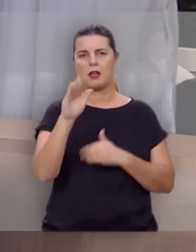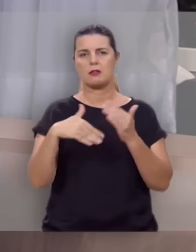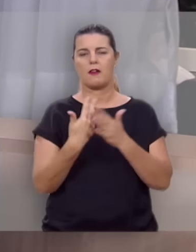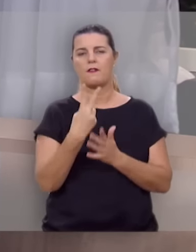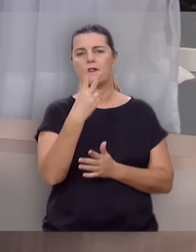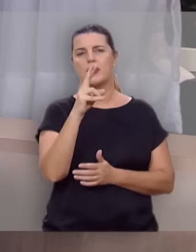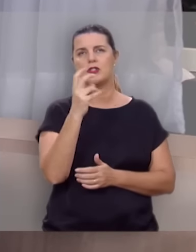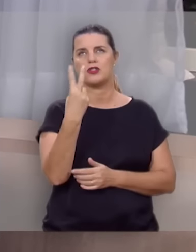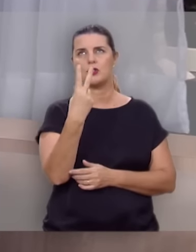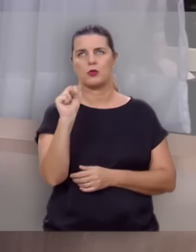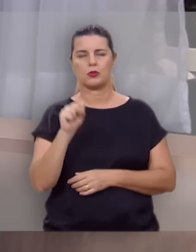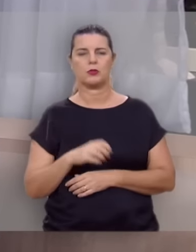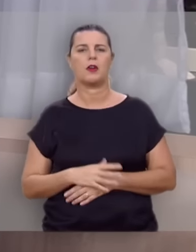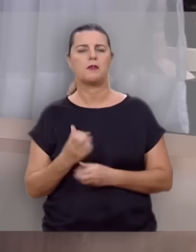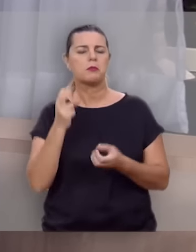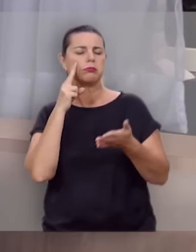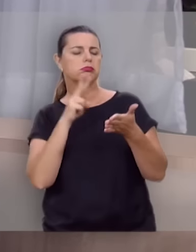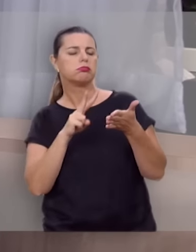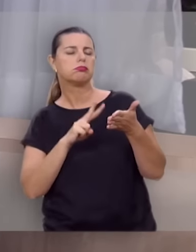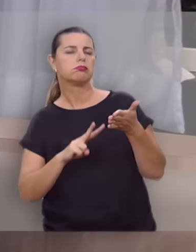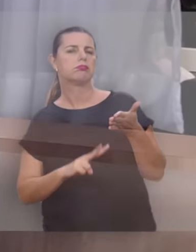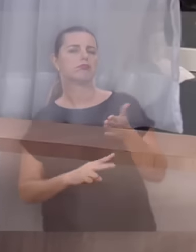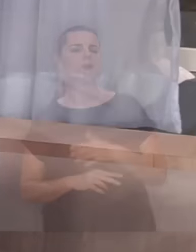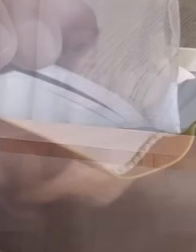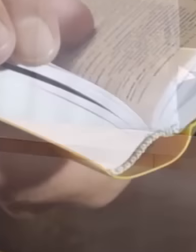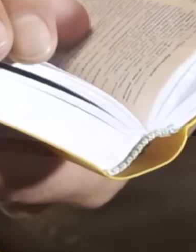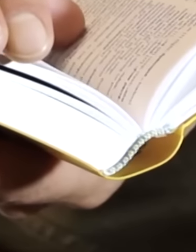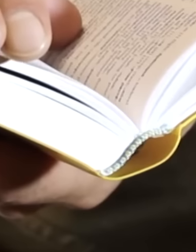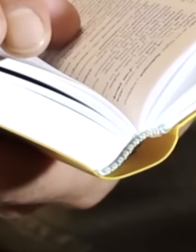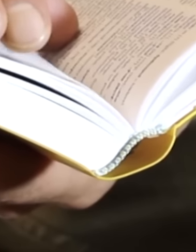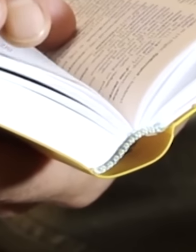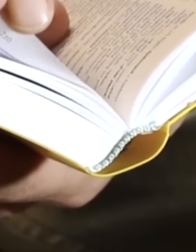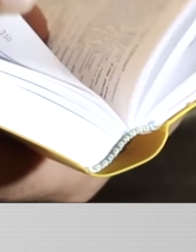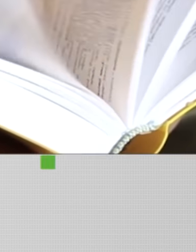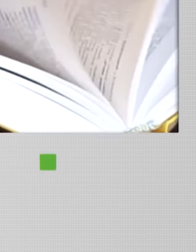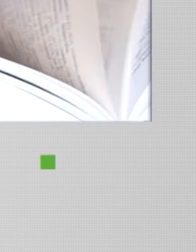28. Vamos ouvir a leitura deste texto.